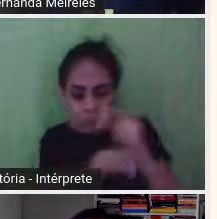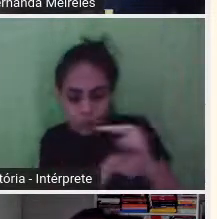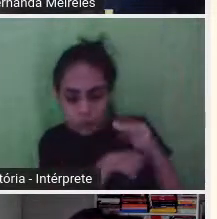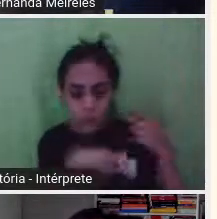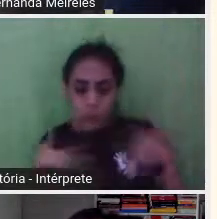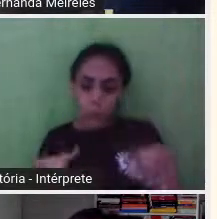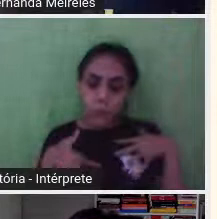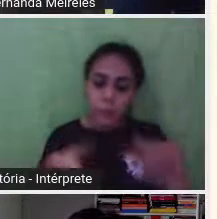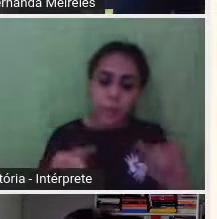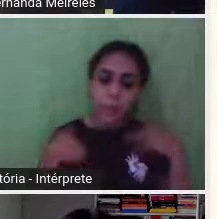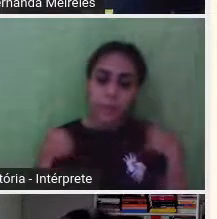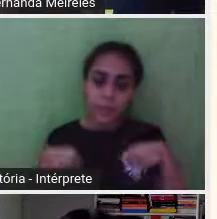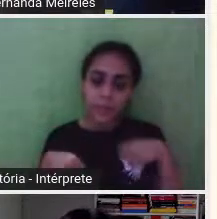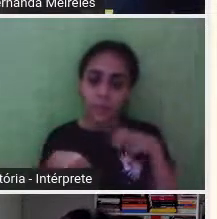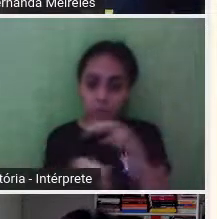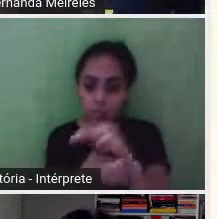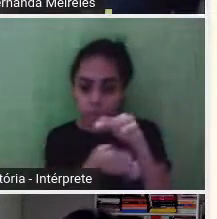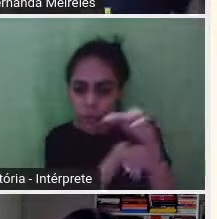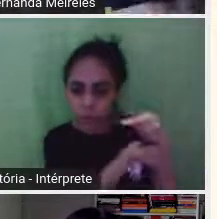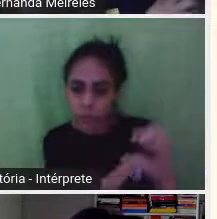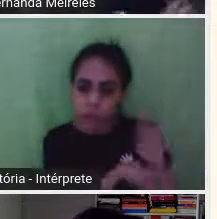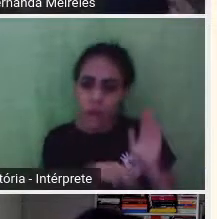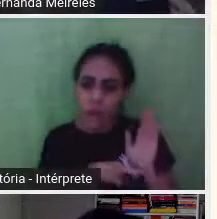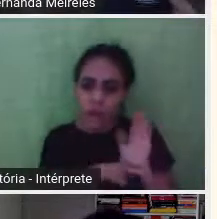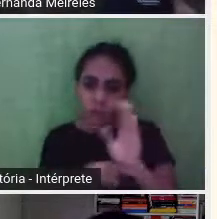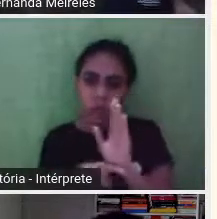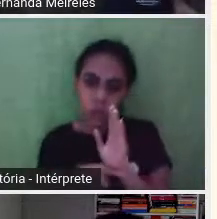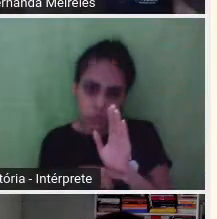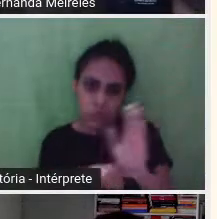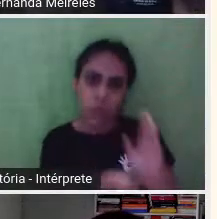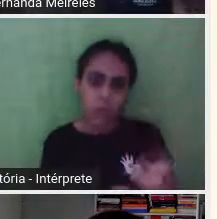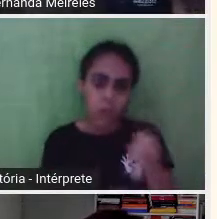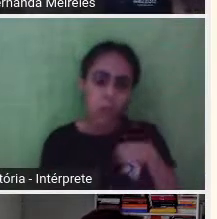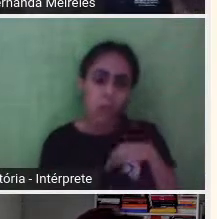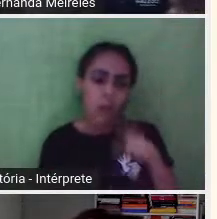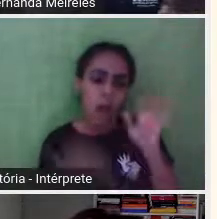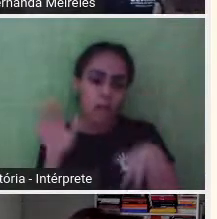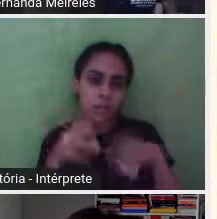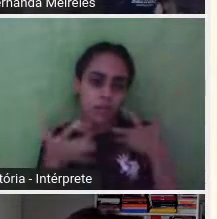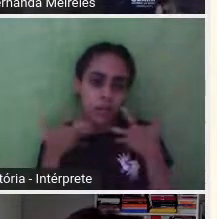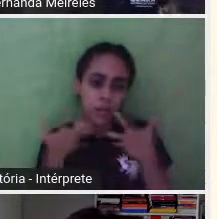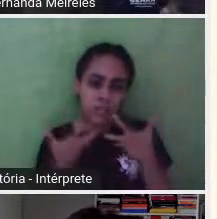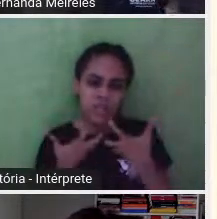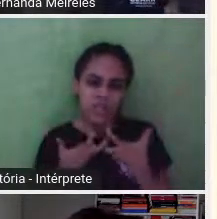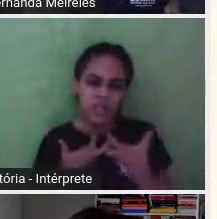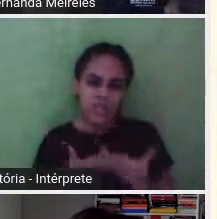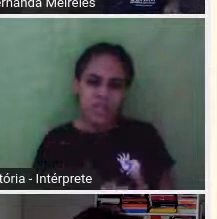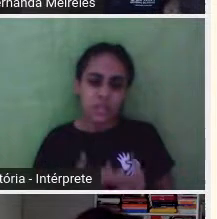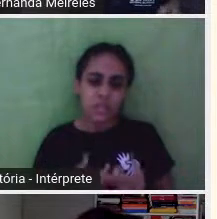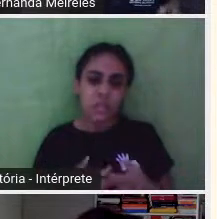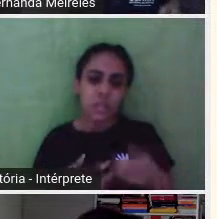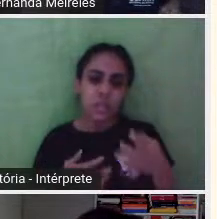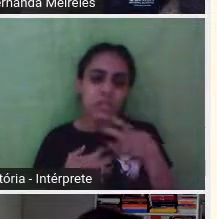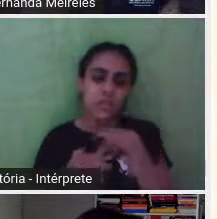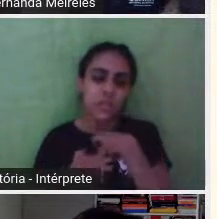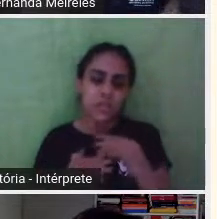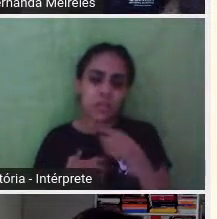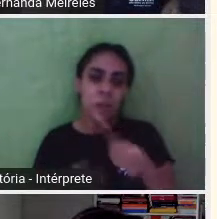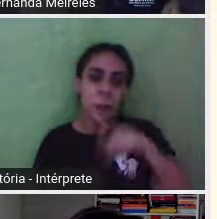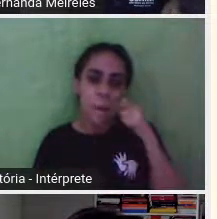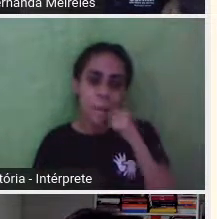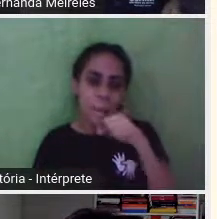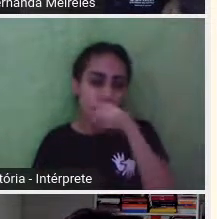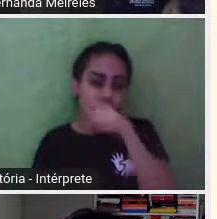como se você tivesse... E eu acho que é isso que cansa tanto a gente na maternidade. É esse estado de alerta e